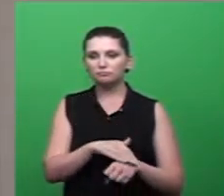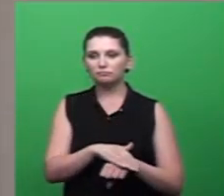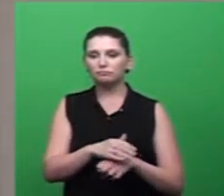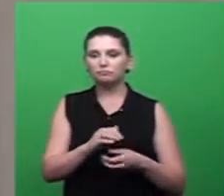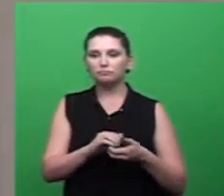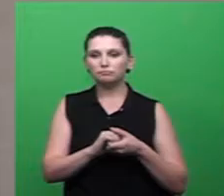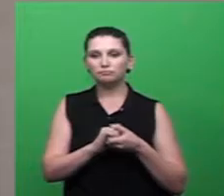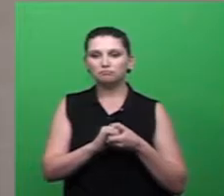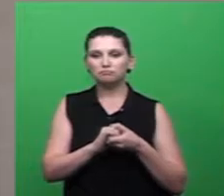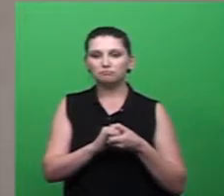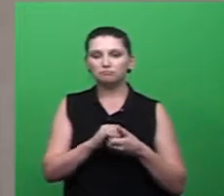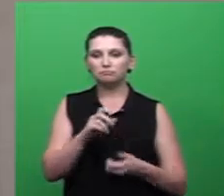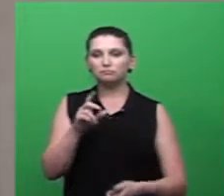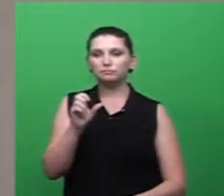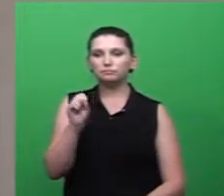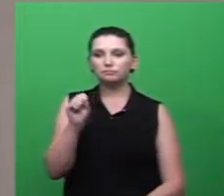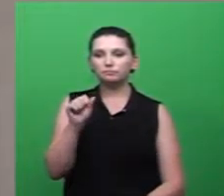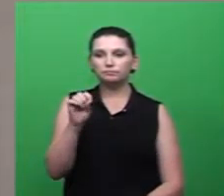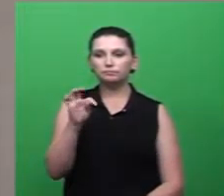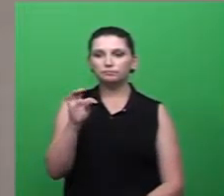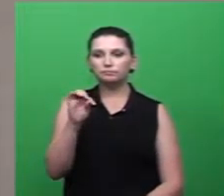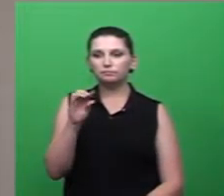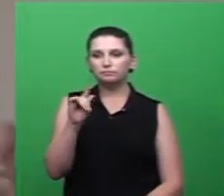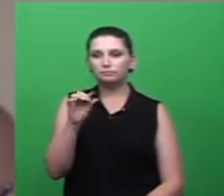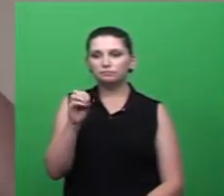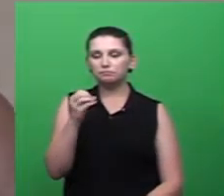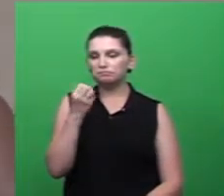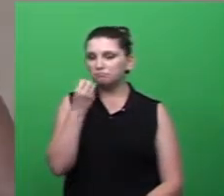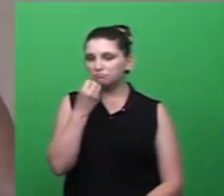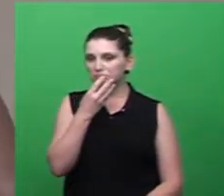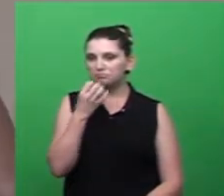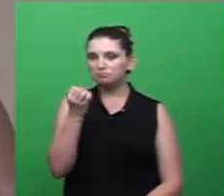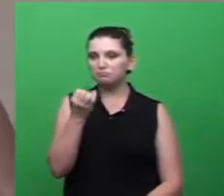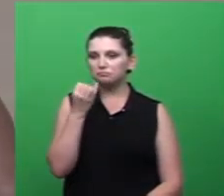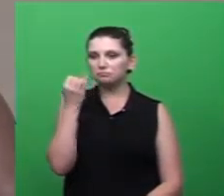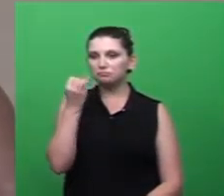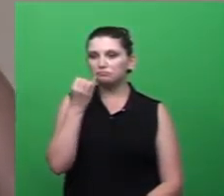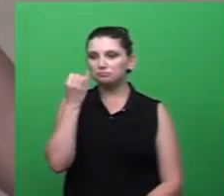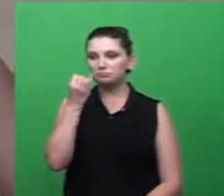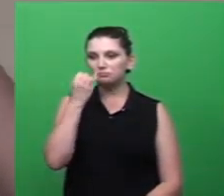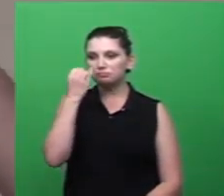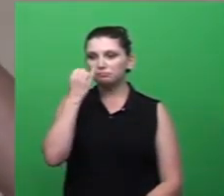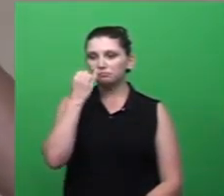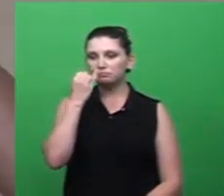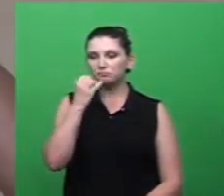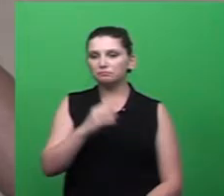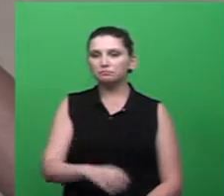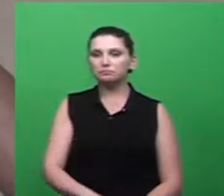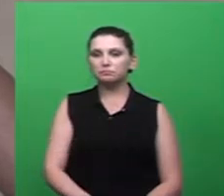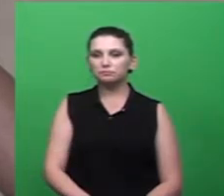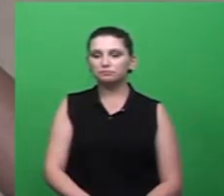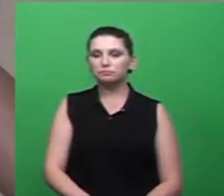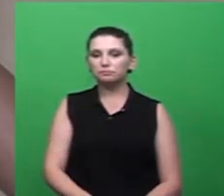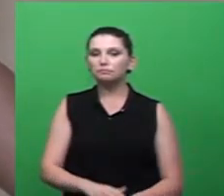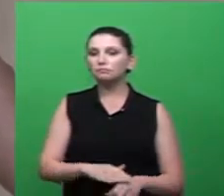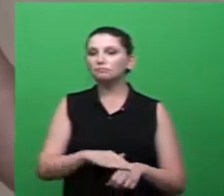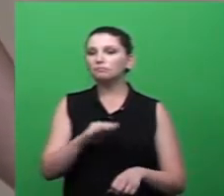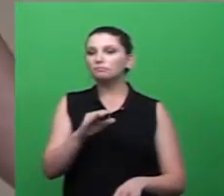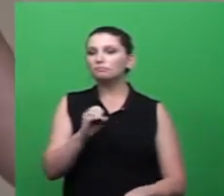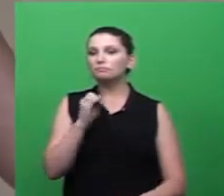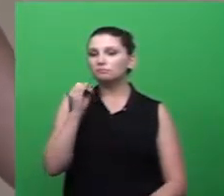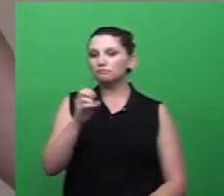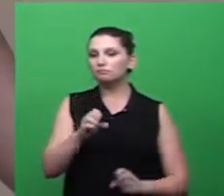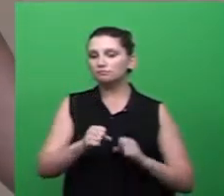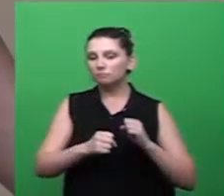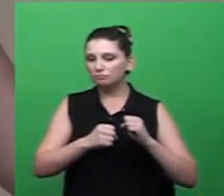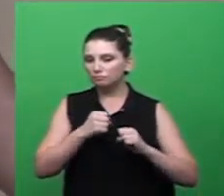aqui o Santiago Mendonça pela conquista e é um fato que é muito mais importante a corrida, ou